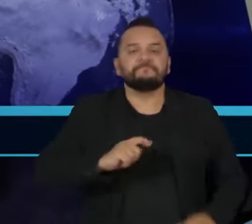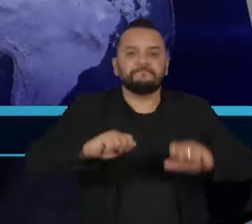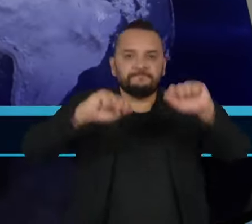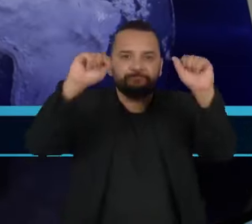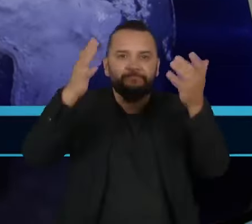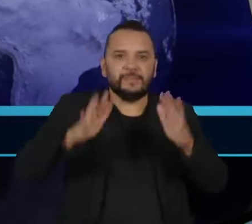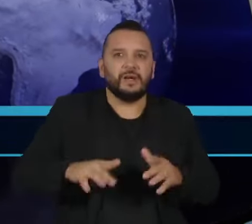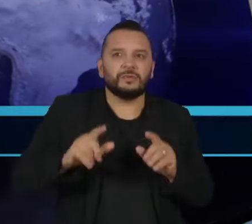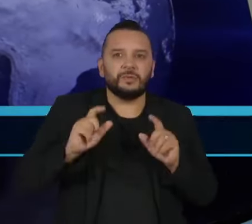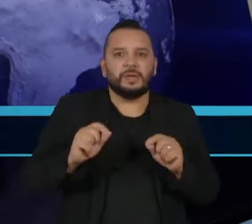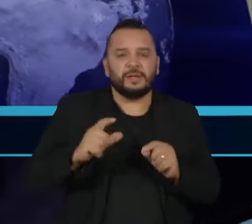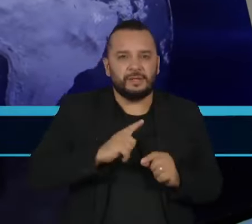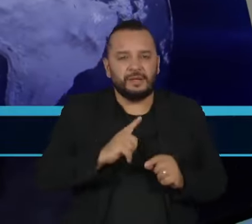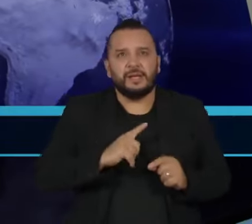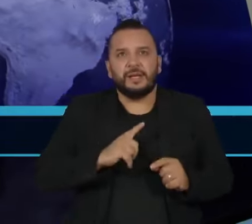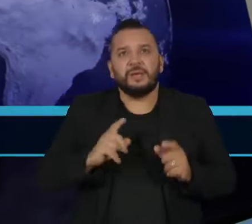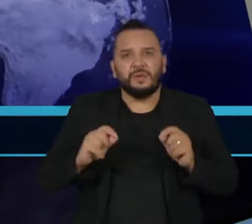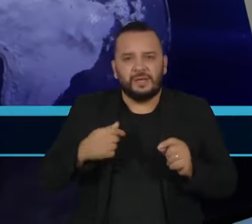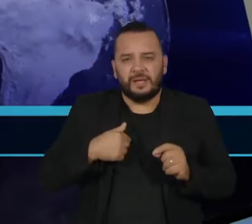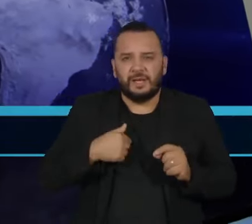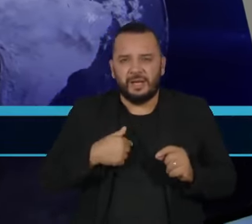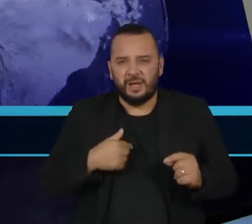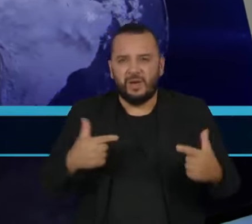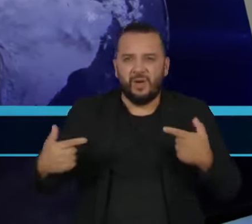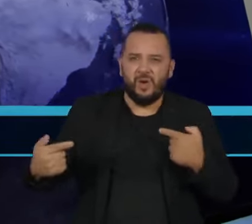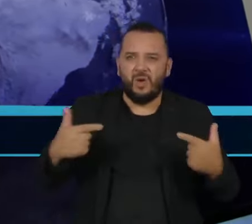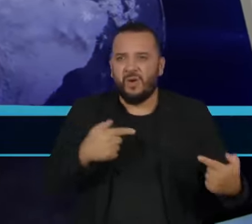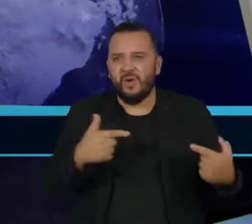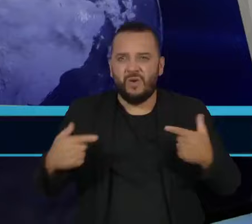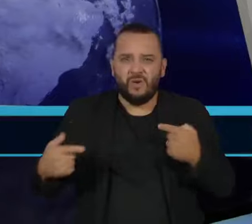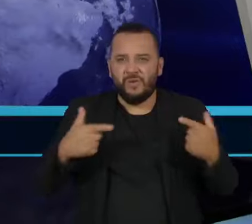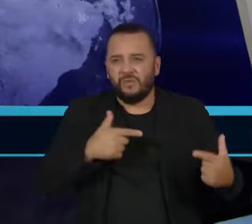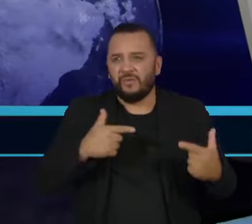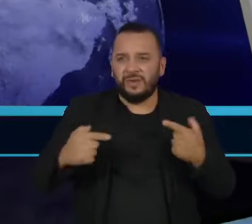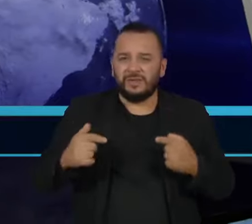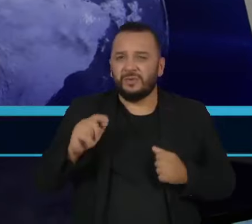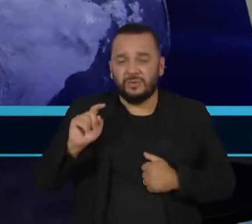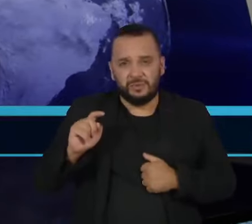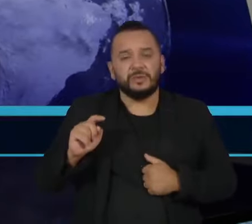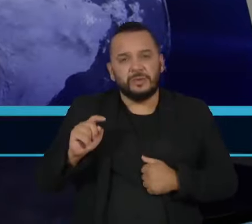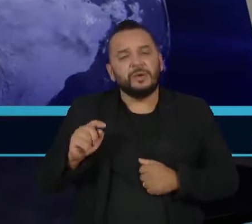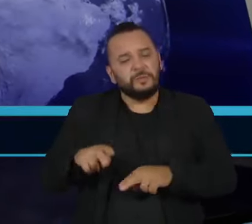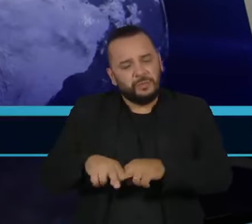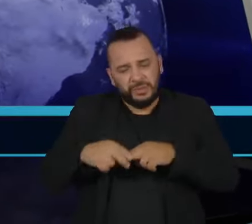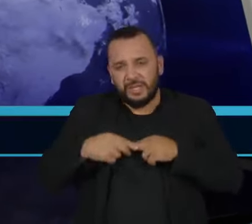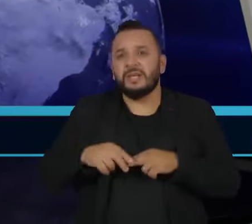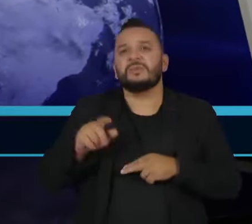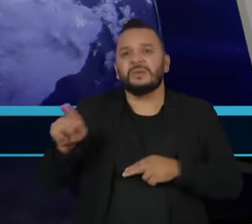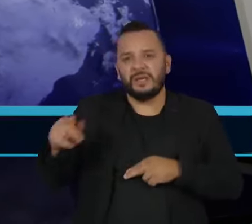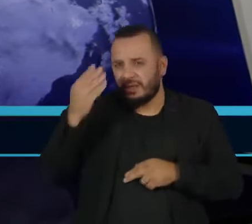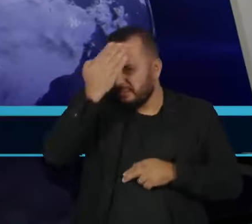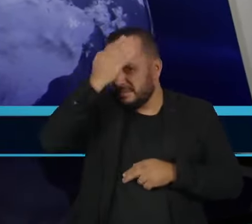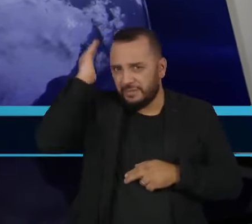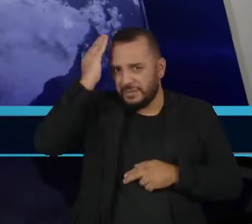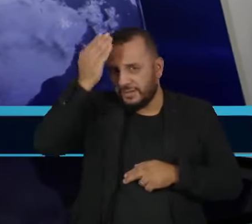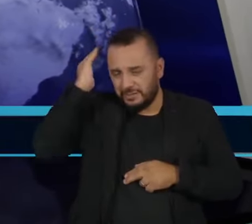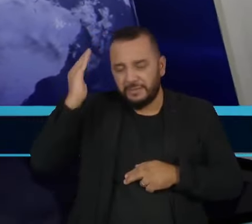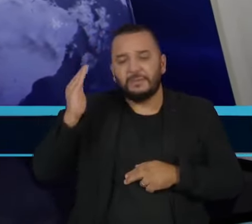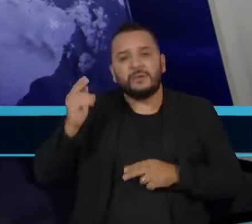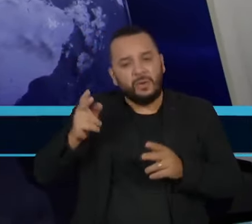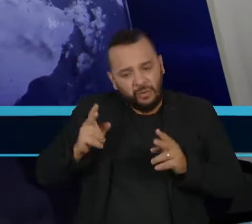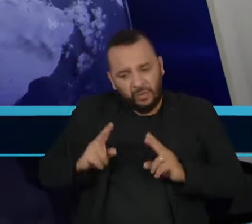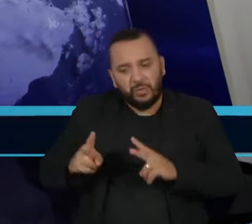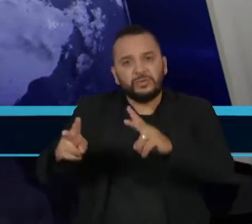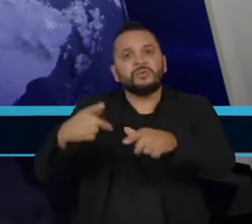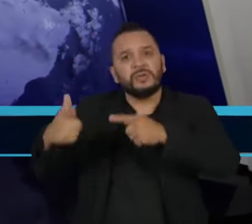que a manutenção do conflito virou quase uma condição para a permanência, para a sustentação do Netanyahu no poder? Ele usa bastante isso